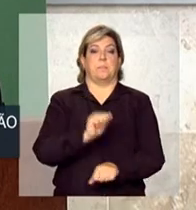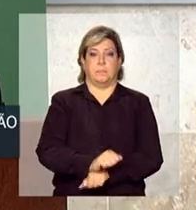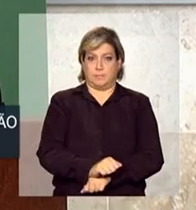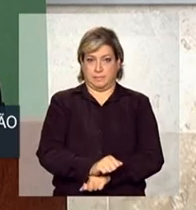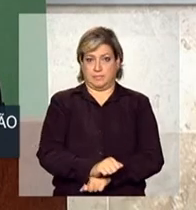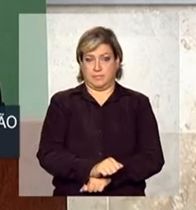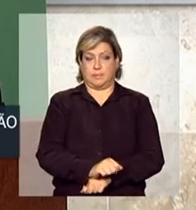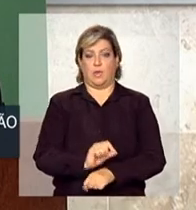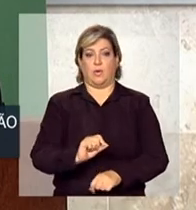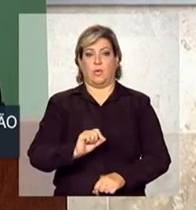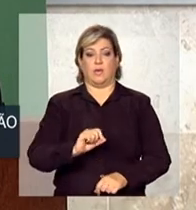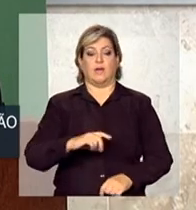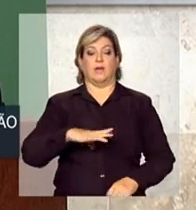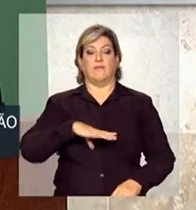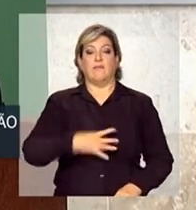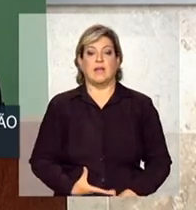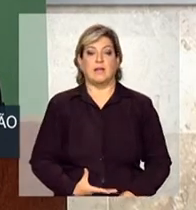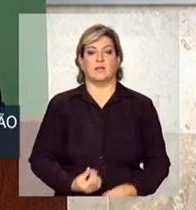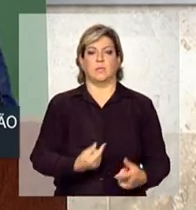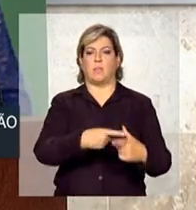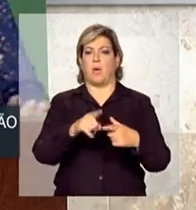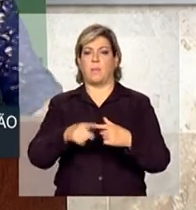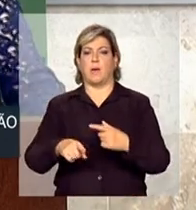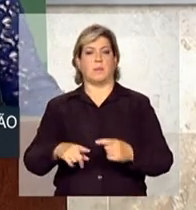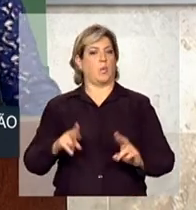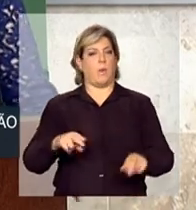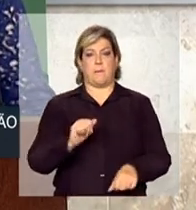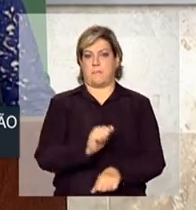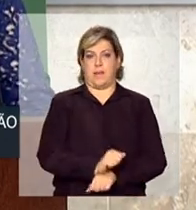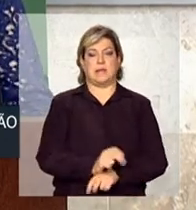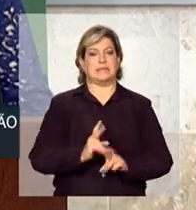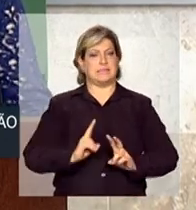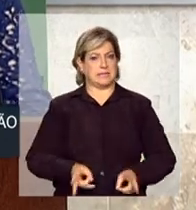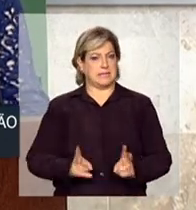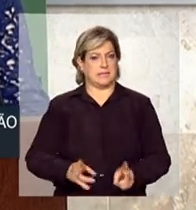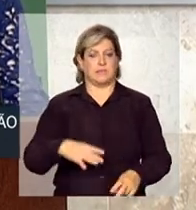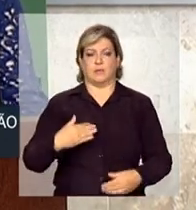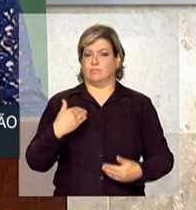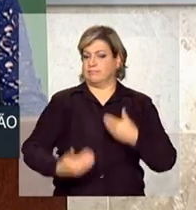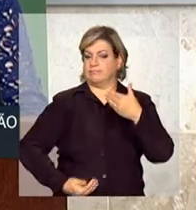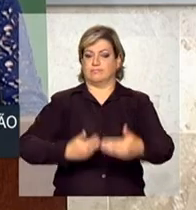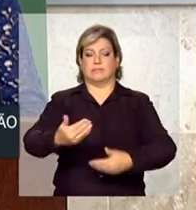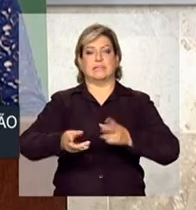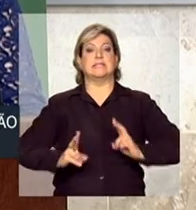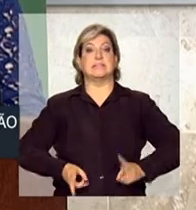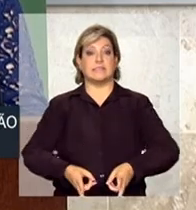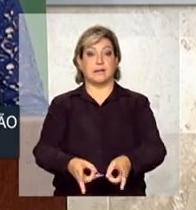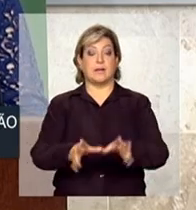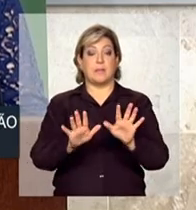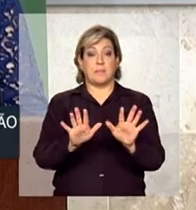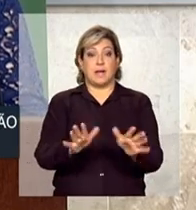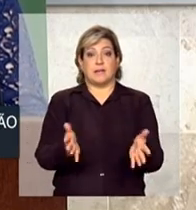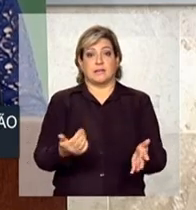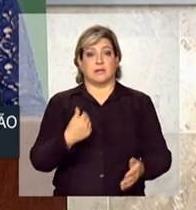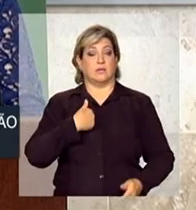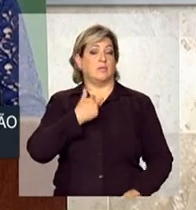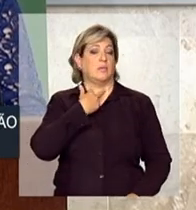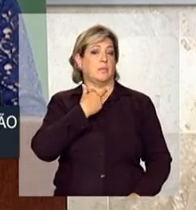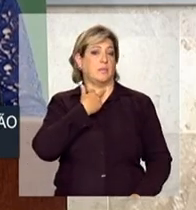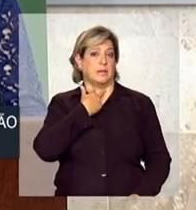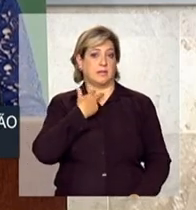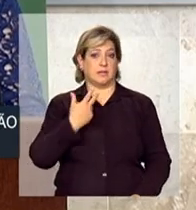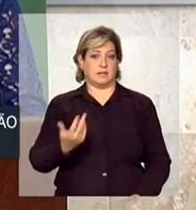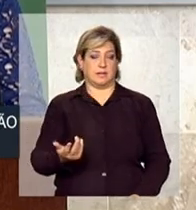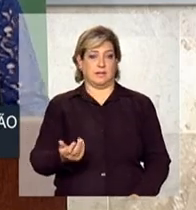enfrentamento de desafios. É uma corrida contínua. Mas eu não poderia deixar de